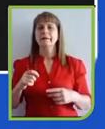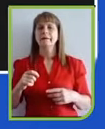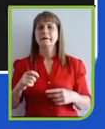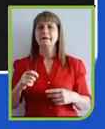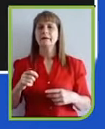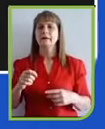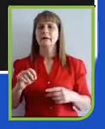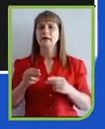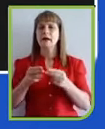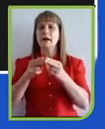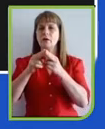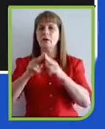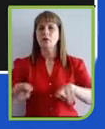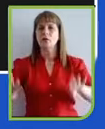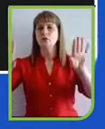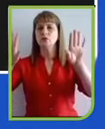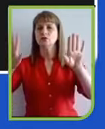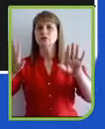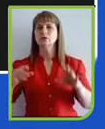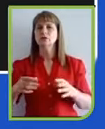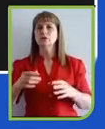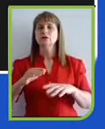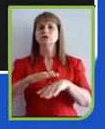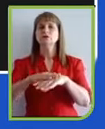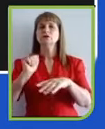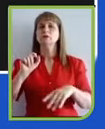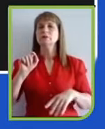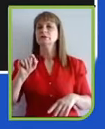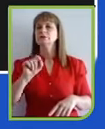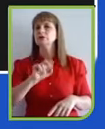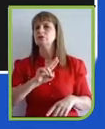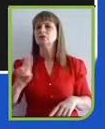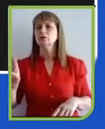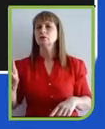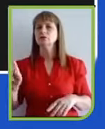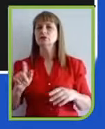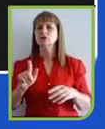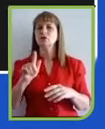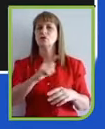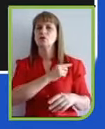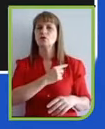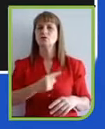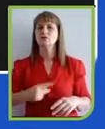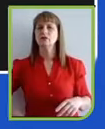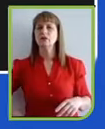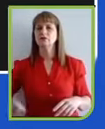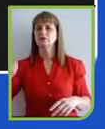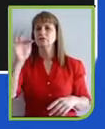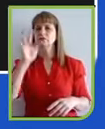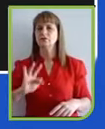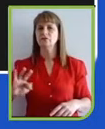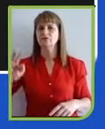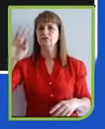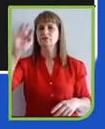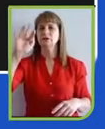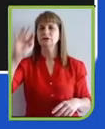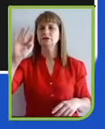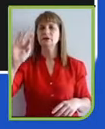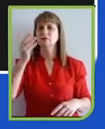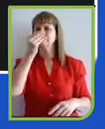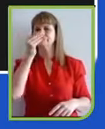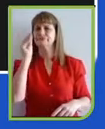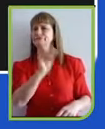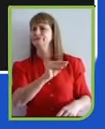governos subnacionais. Se a gente tem, por parte do governo federal, um descaso total e absoluto